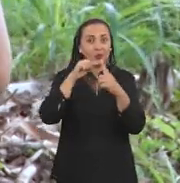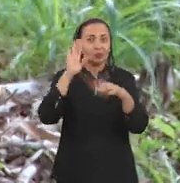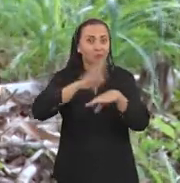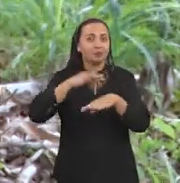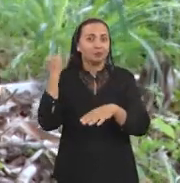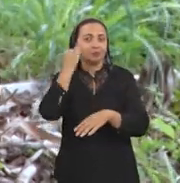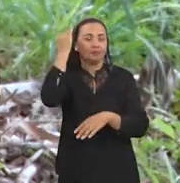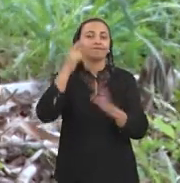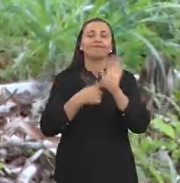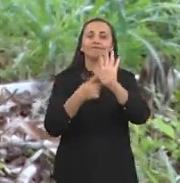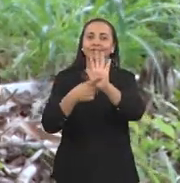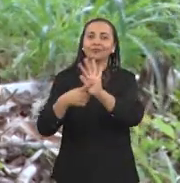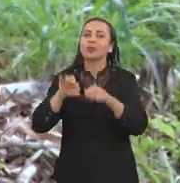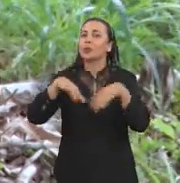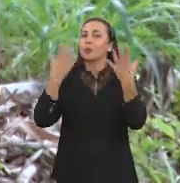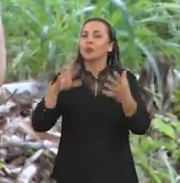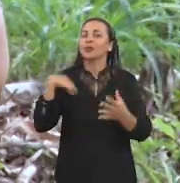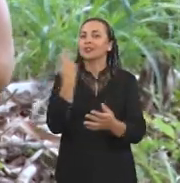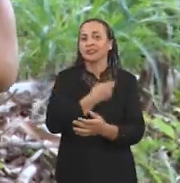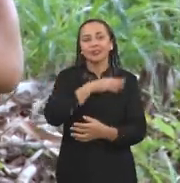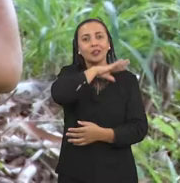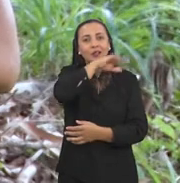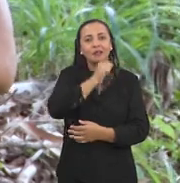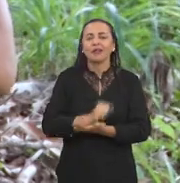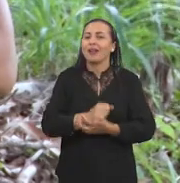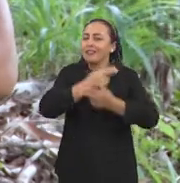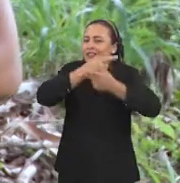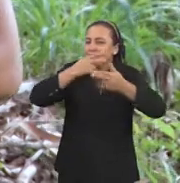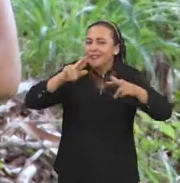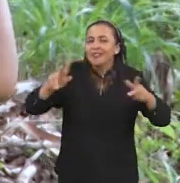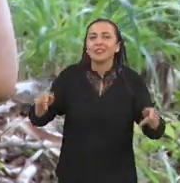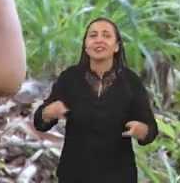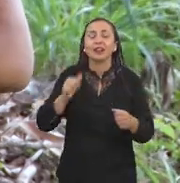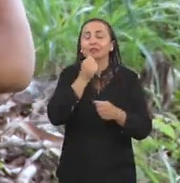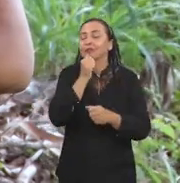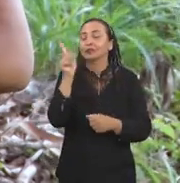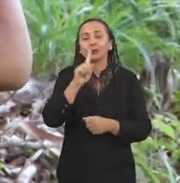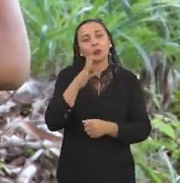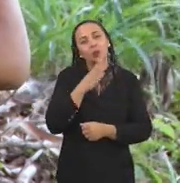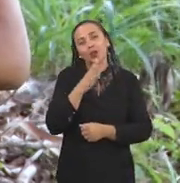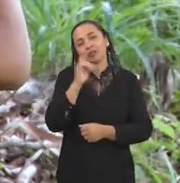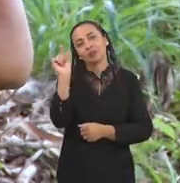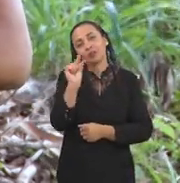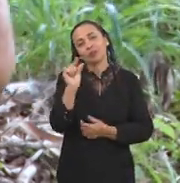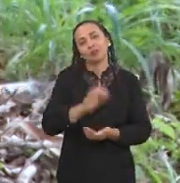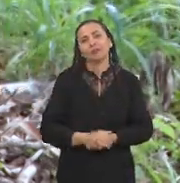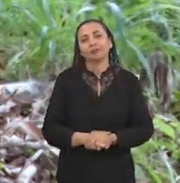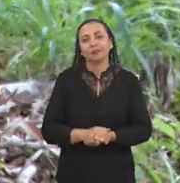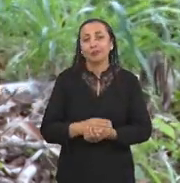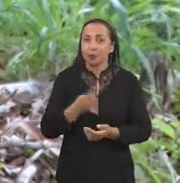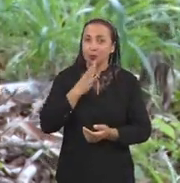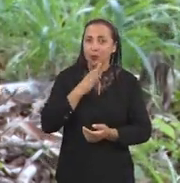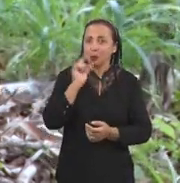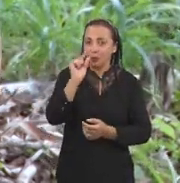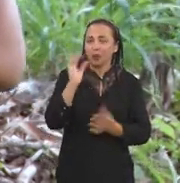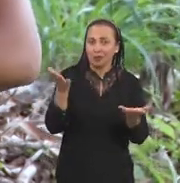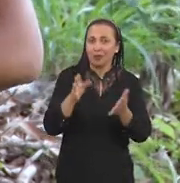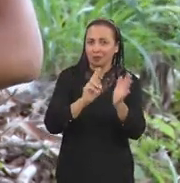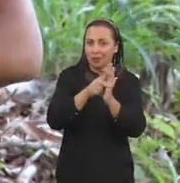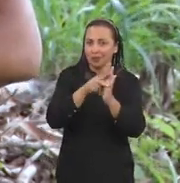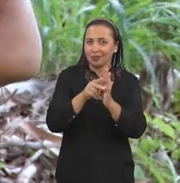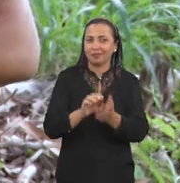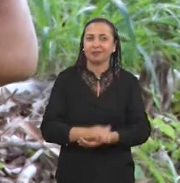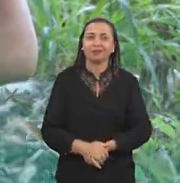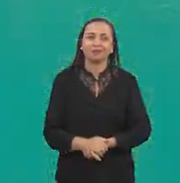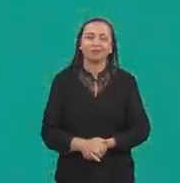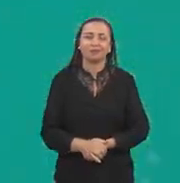principal desse portal é mostrar o quanto a nossa fauna é diversa e ainda desconhecida. Vamos conhecer agora um pouco sobre